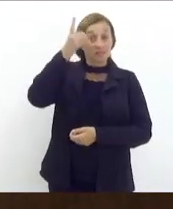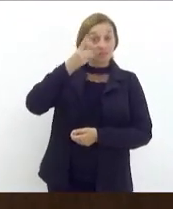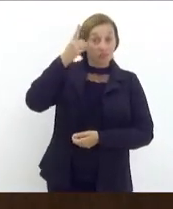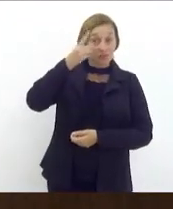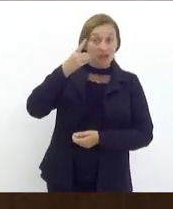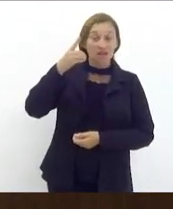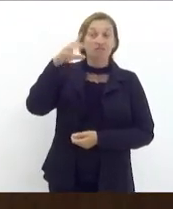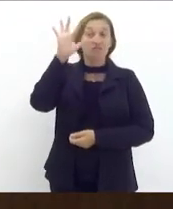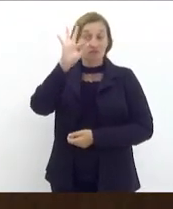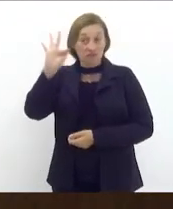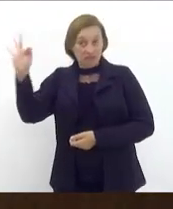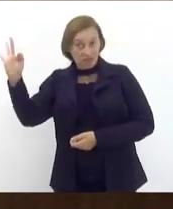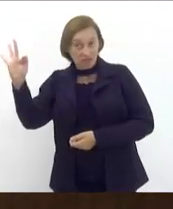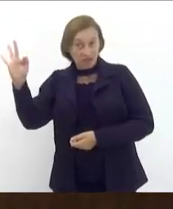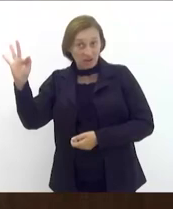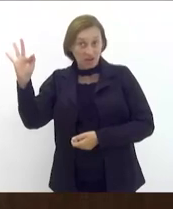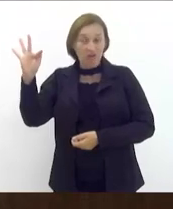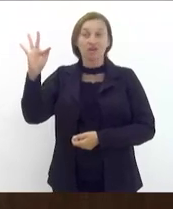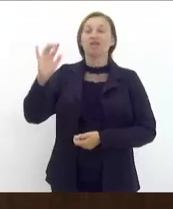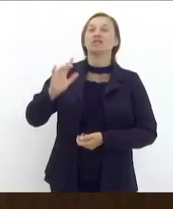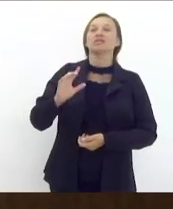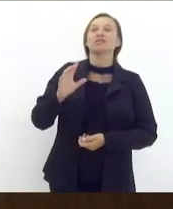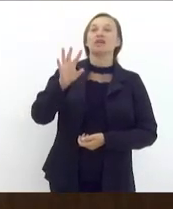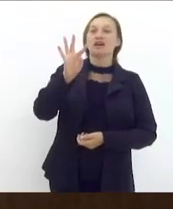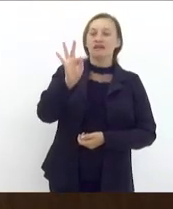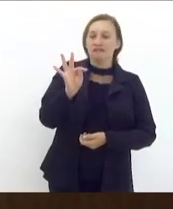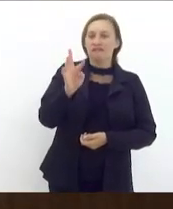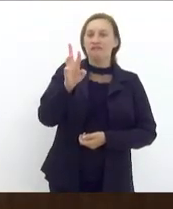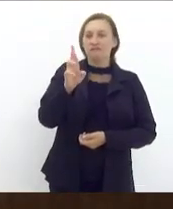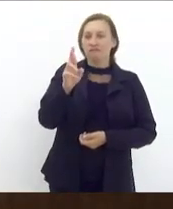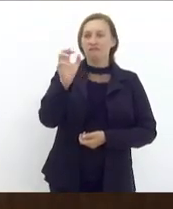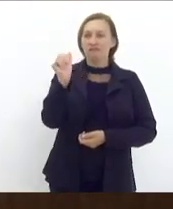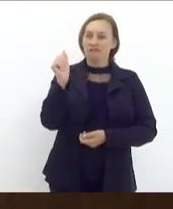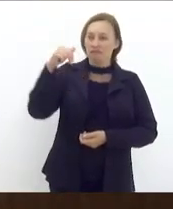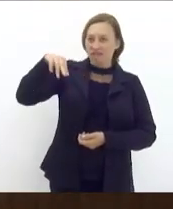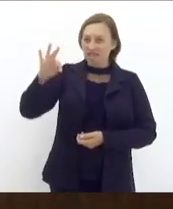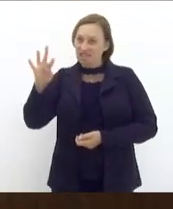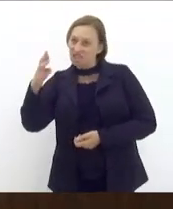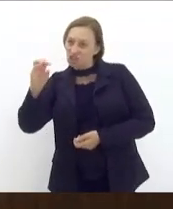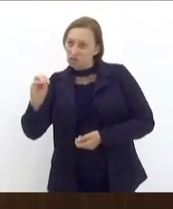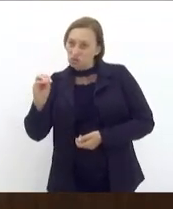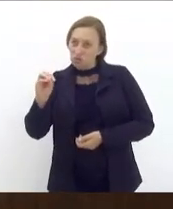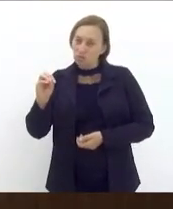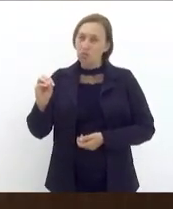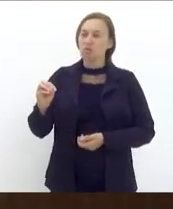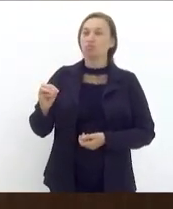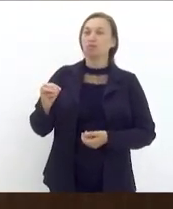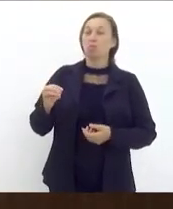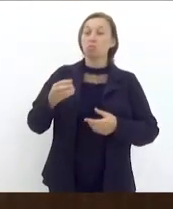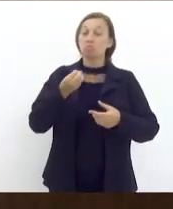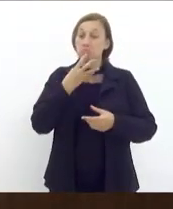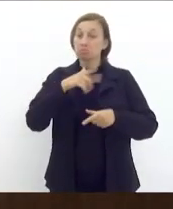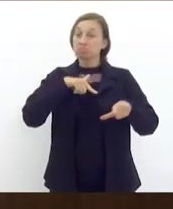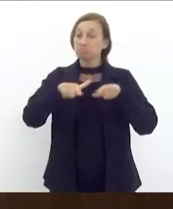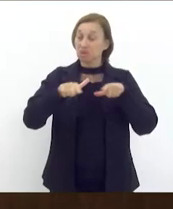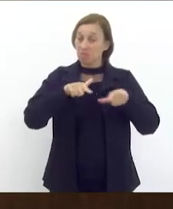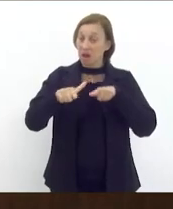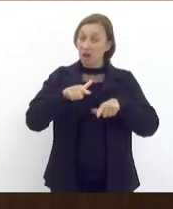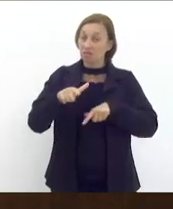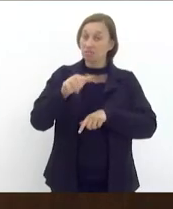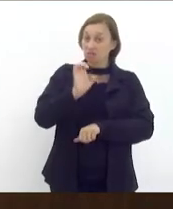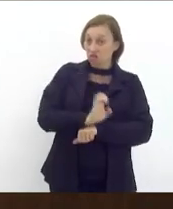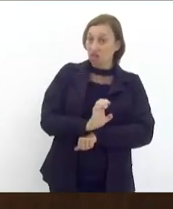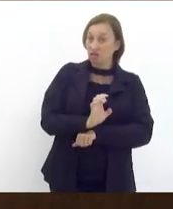vereador na capital e deputado federal Francisco Silva um homem que emprestou grande serviço ao nosso estado